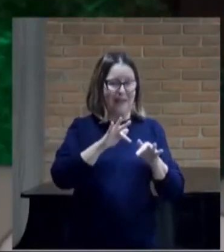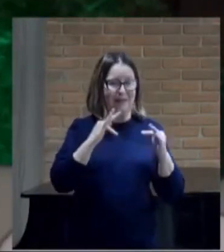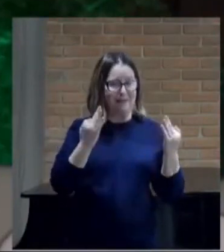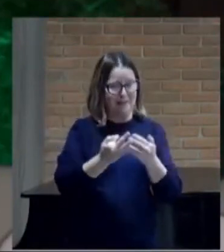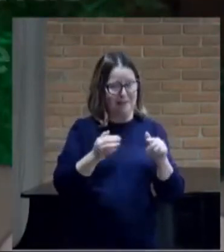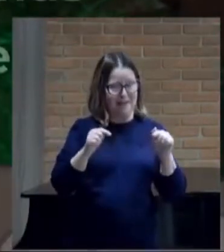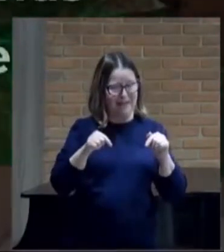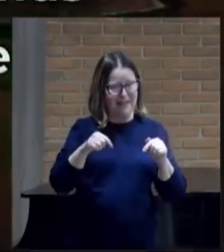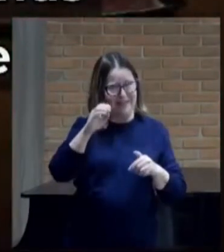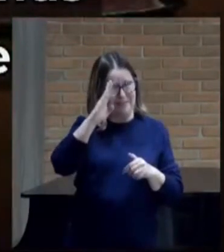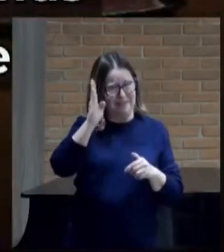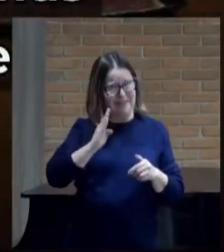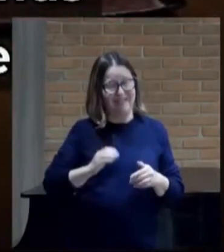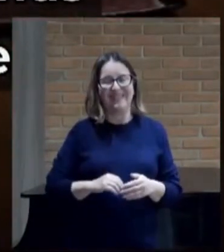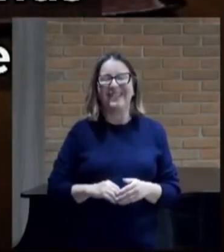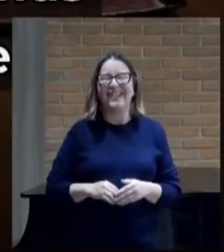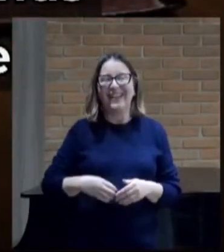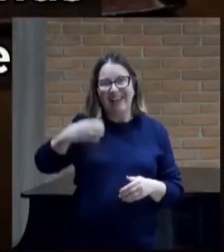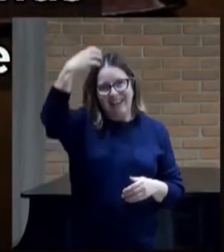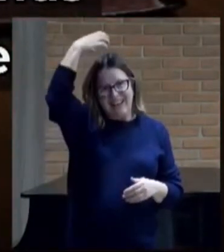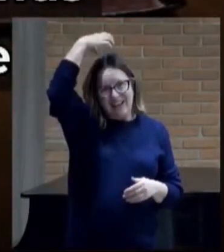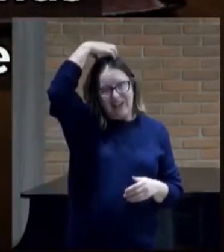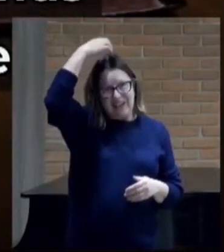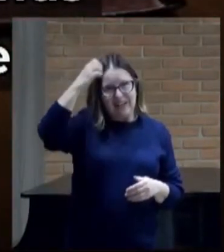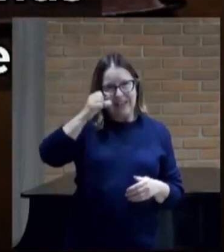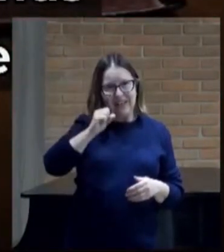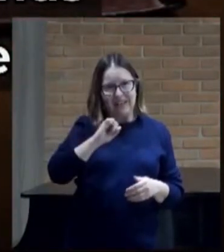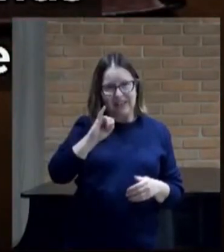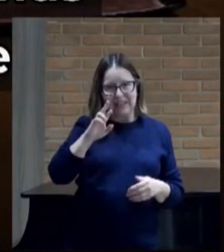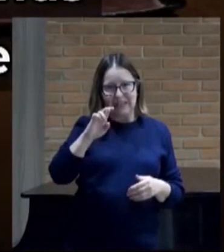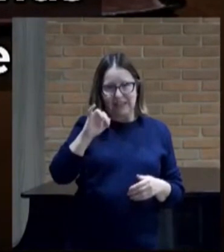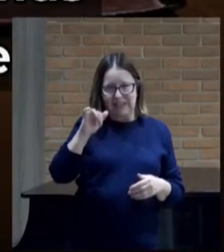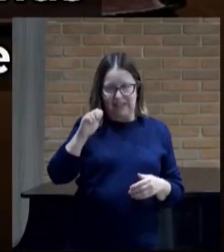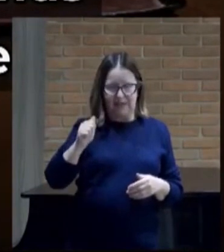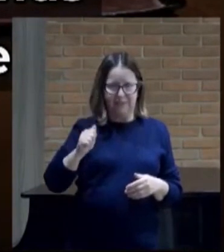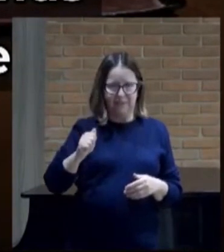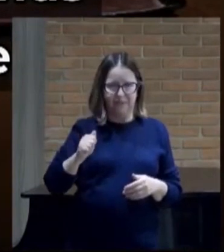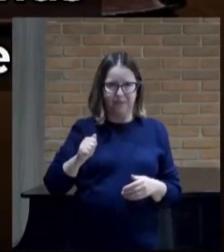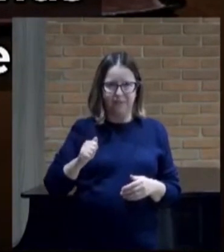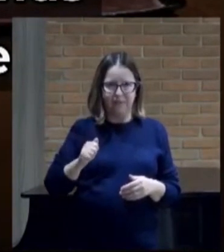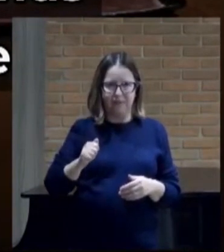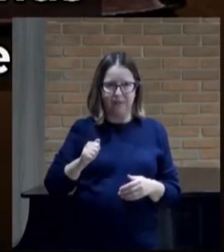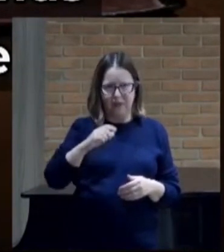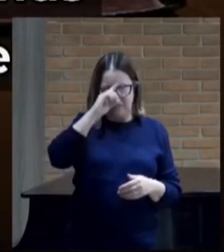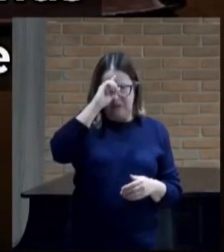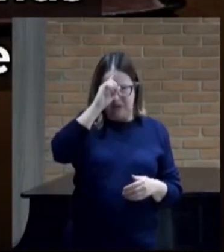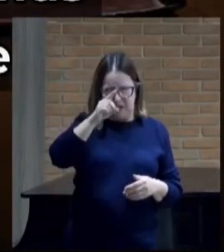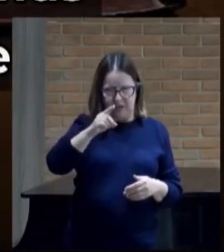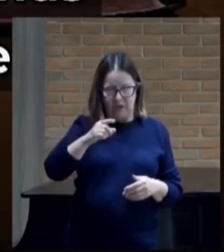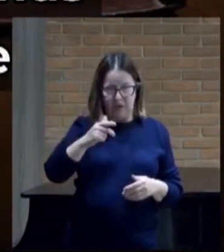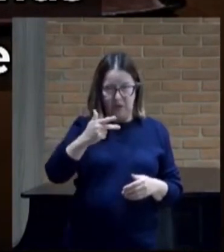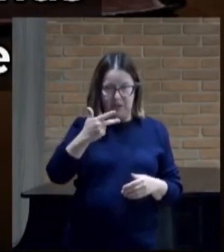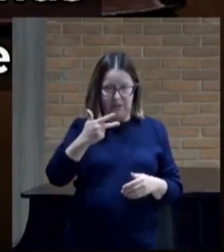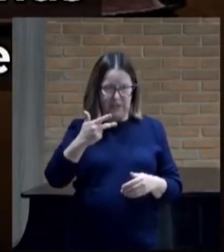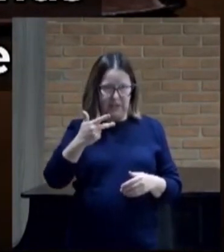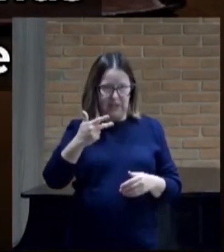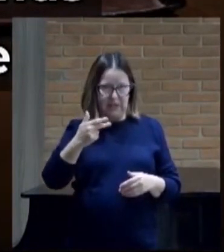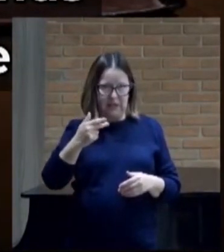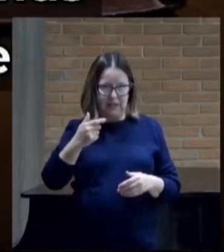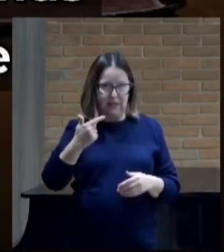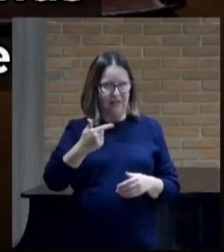o rei da Síria dera ordem aos 32 capitões dos seus carros dizendo não